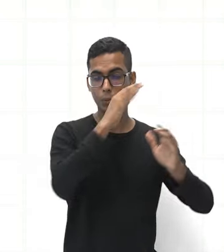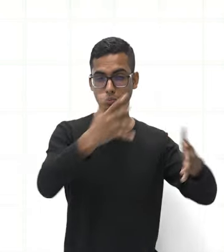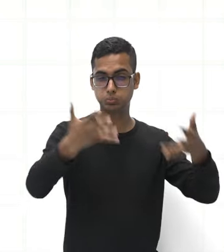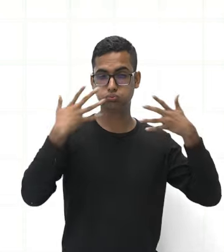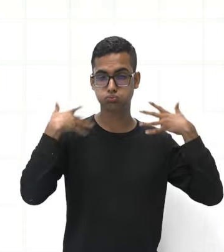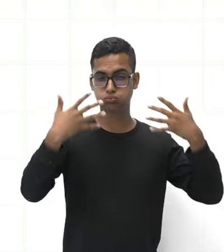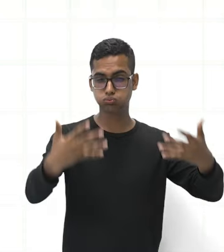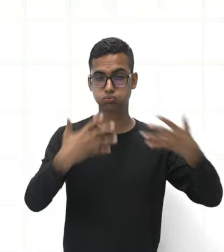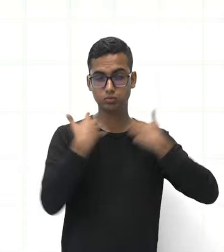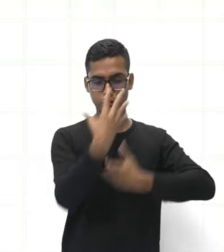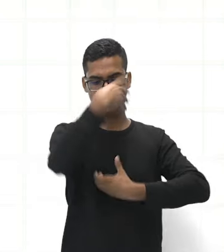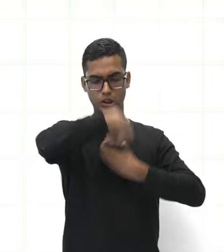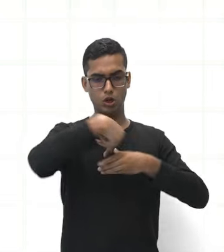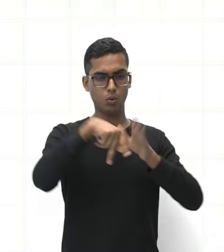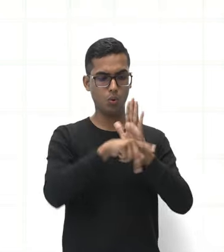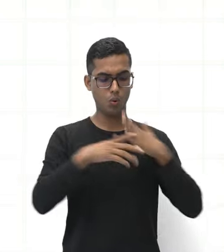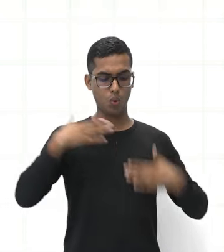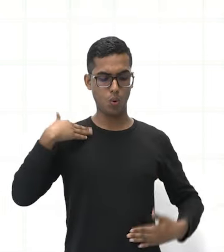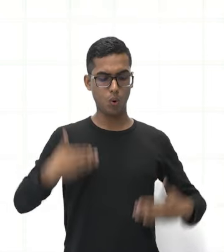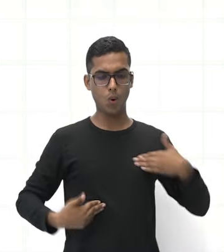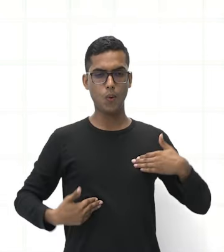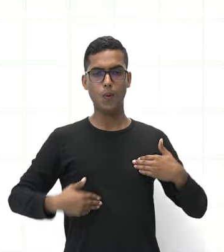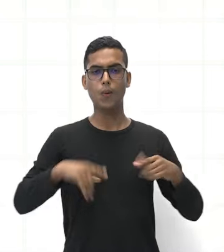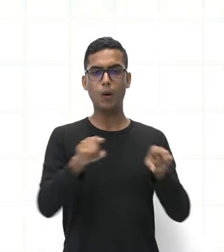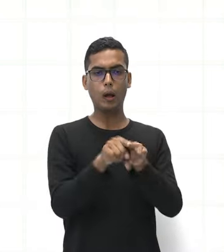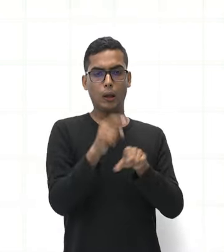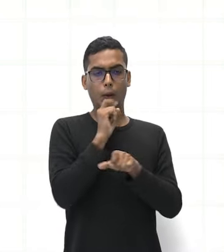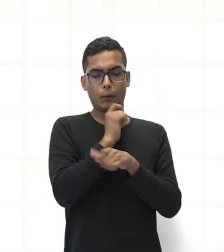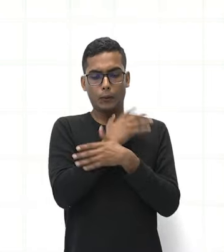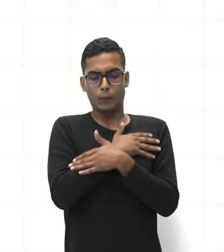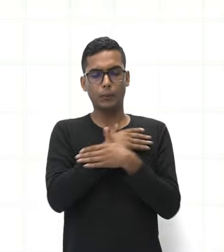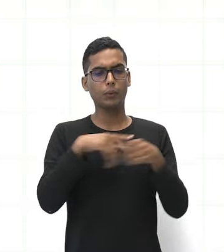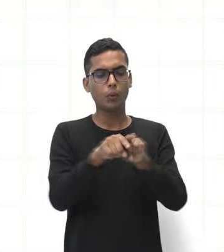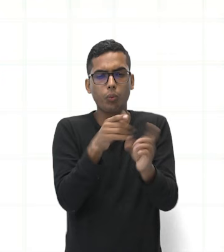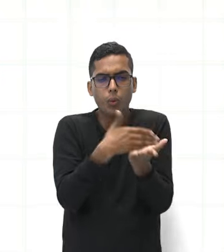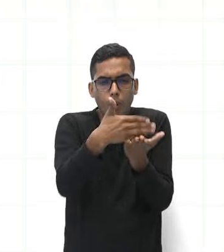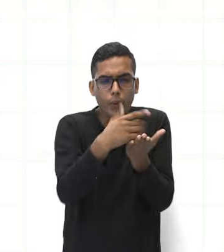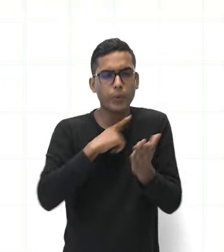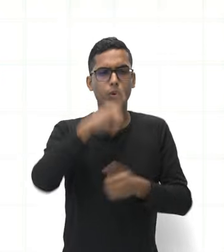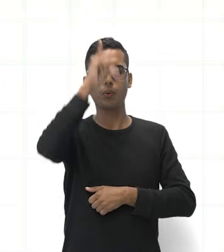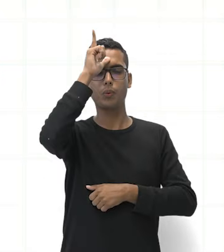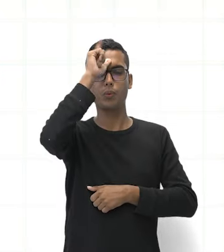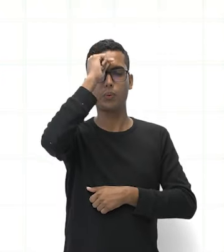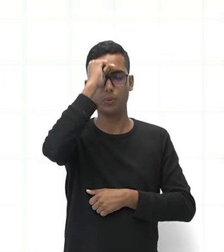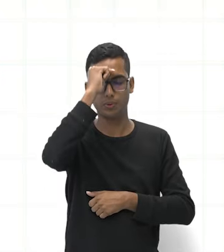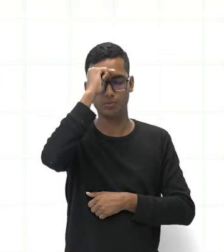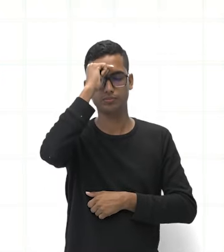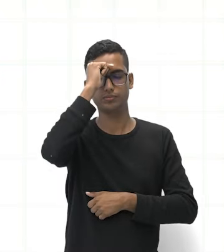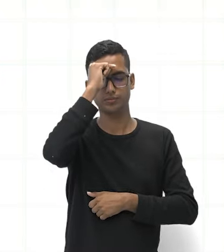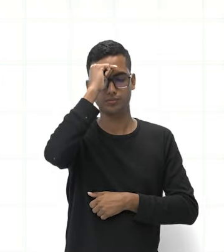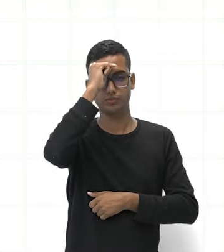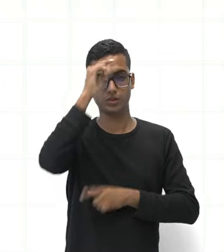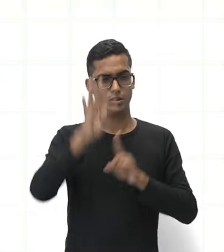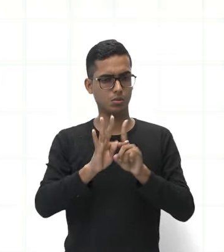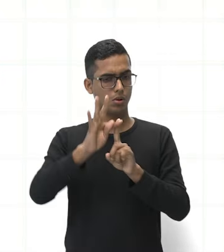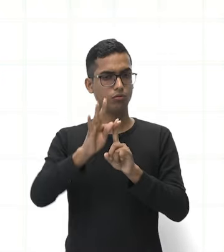também relaxa, na verdade, relaxa, para que haja o esfriamento e a temperatura do nosso corpo se